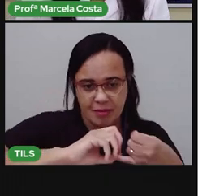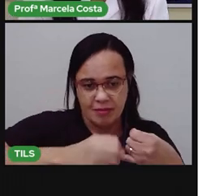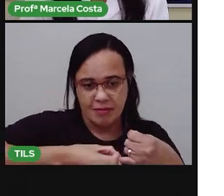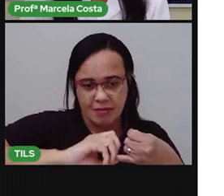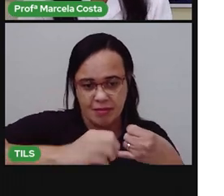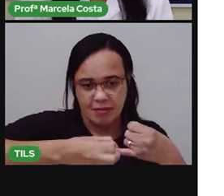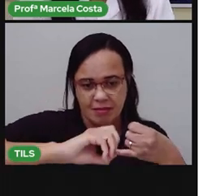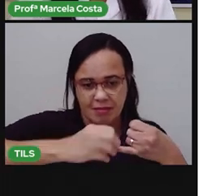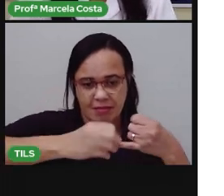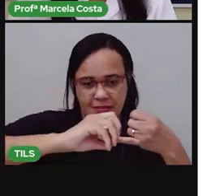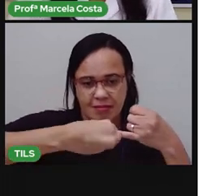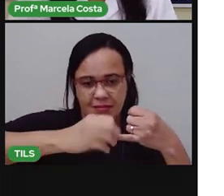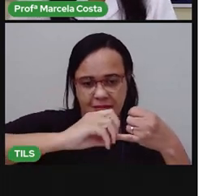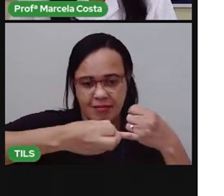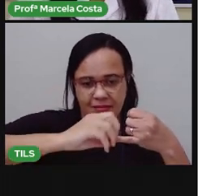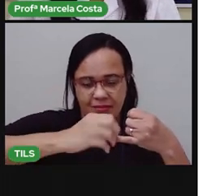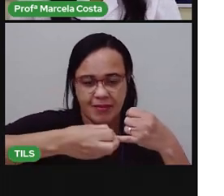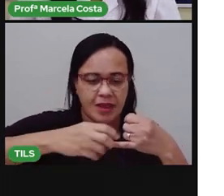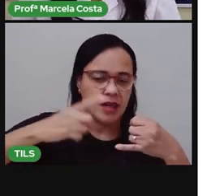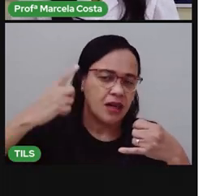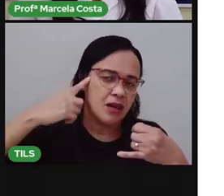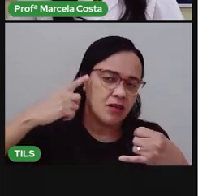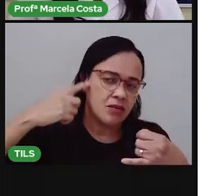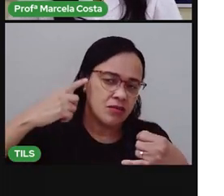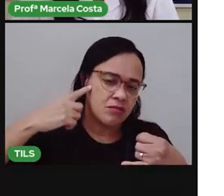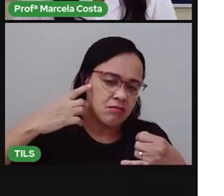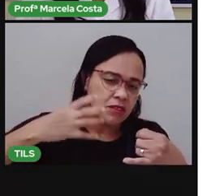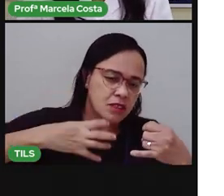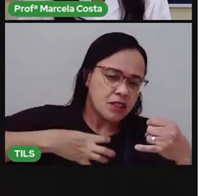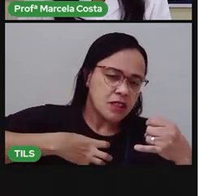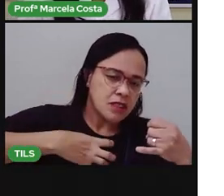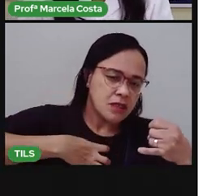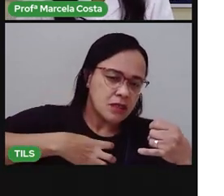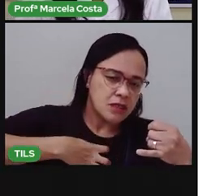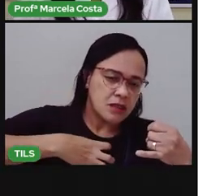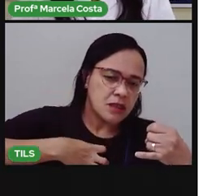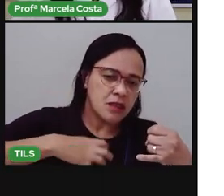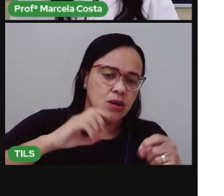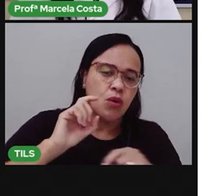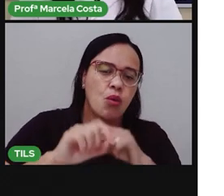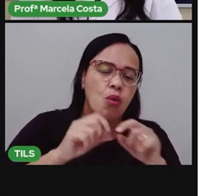Qual é o som inicial que você ouve quando eu falo feijão?